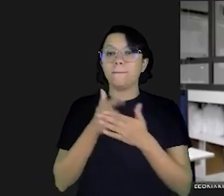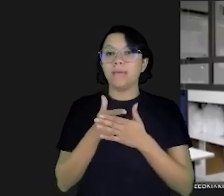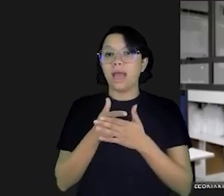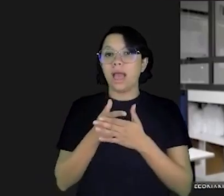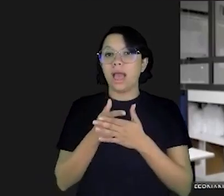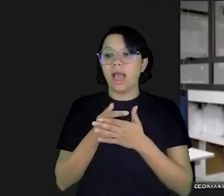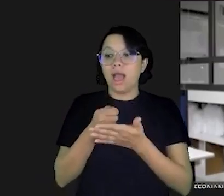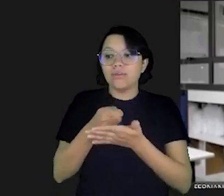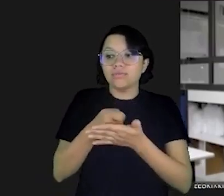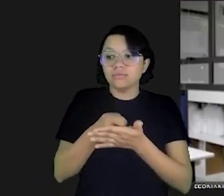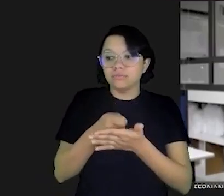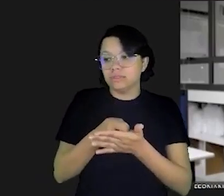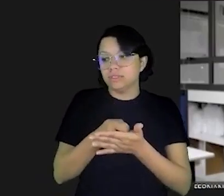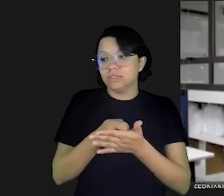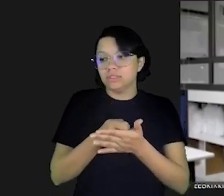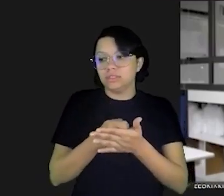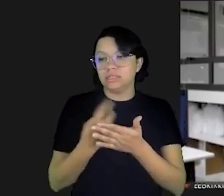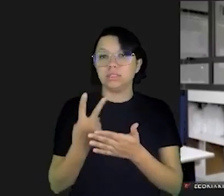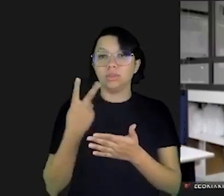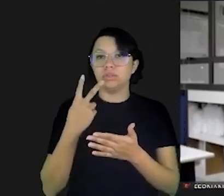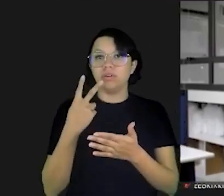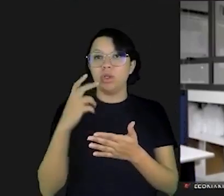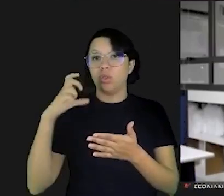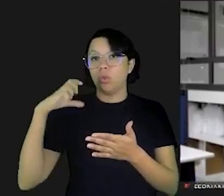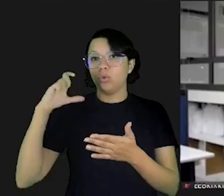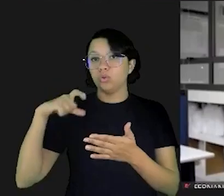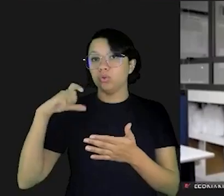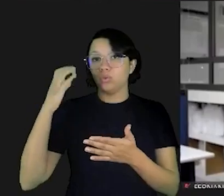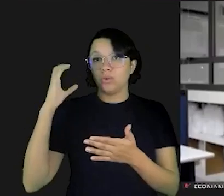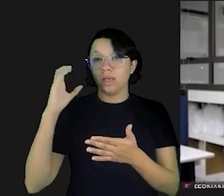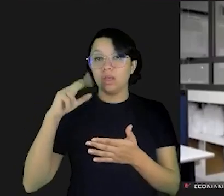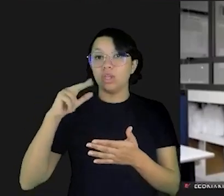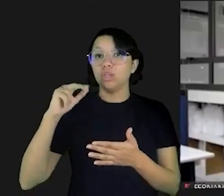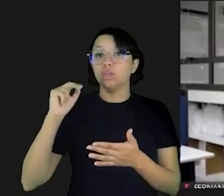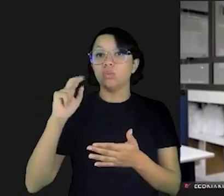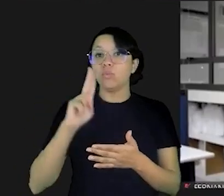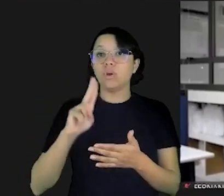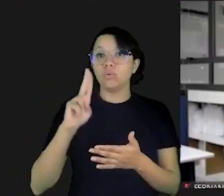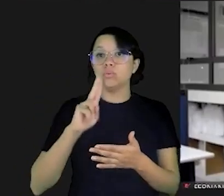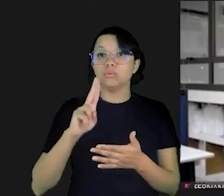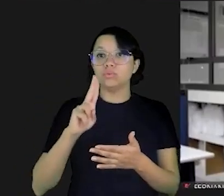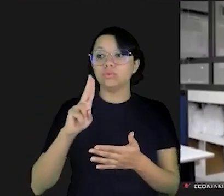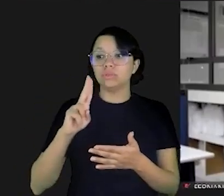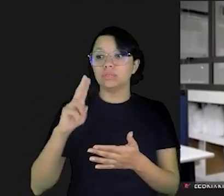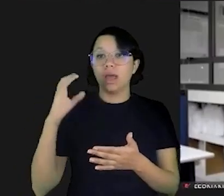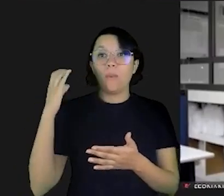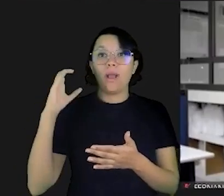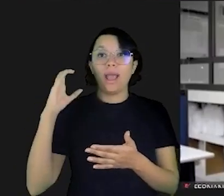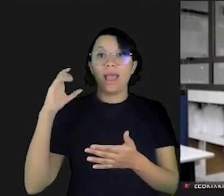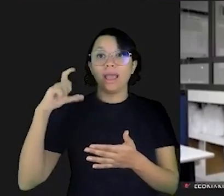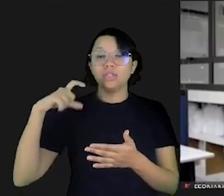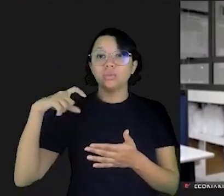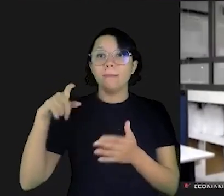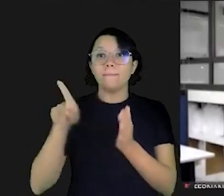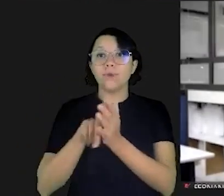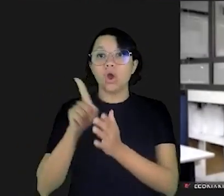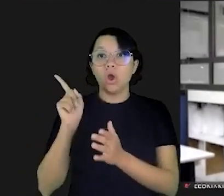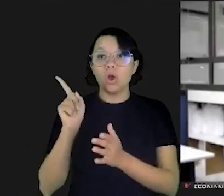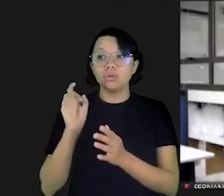que pagar à vista a fatura do cartão e nunca utilizar o crédito do cartão